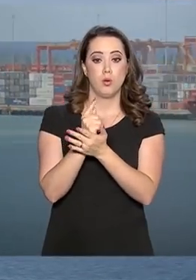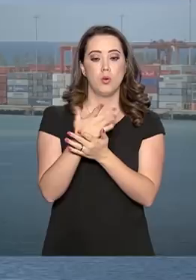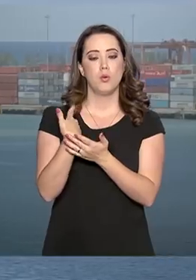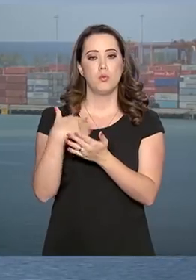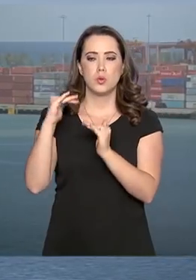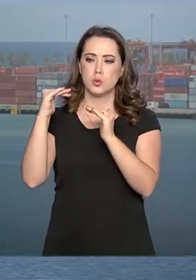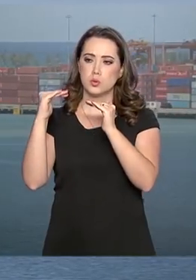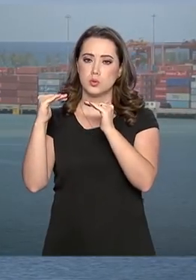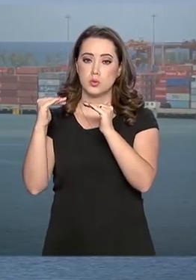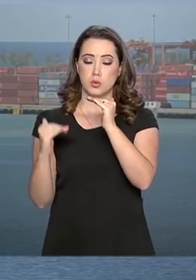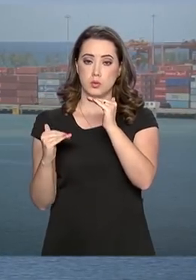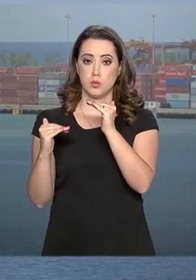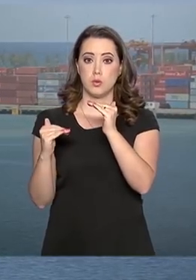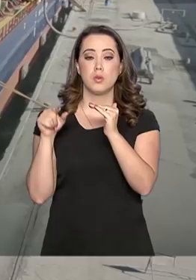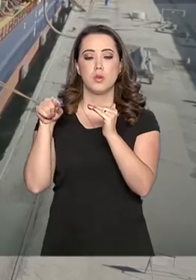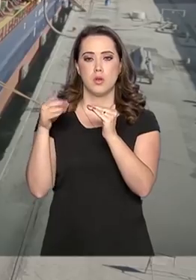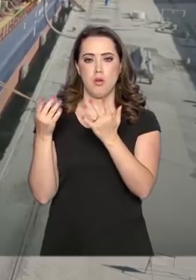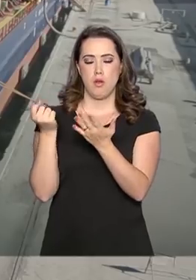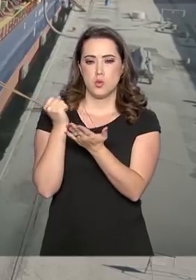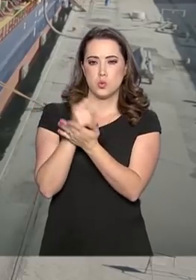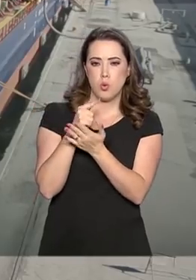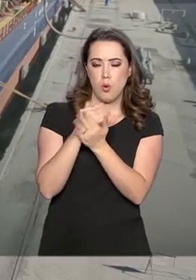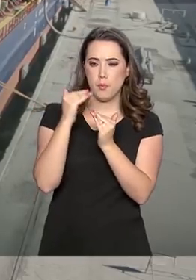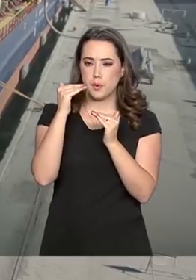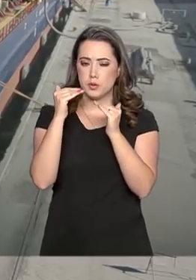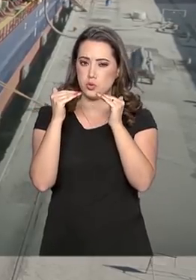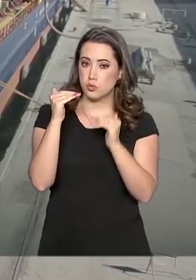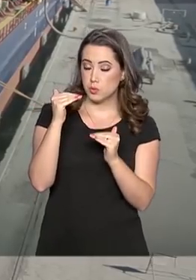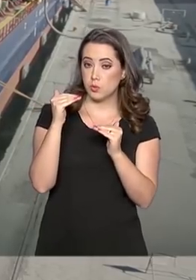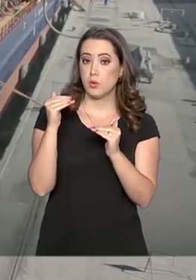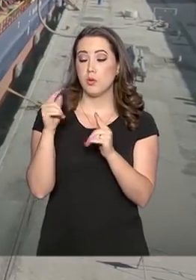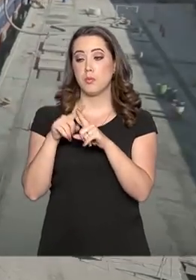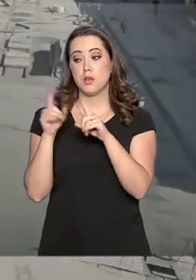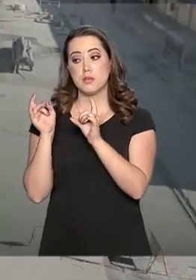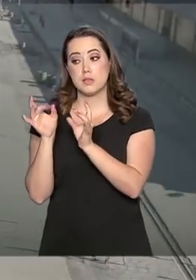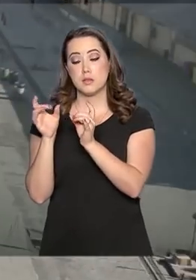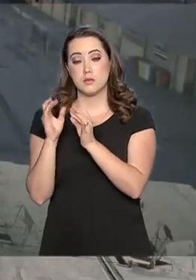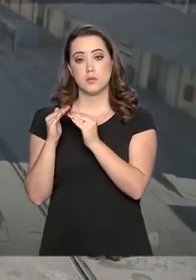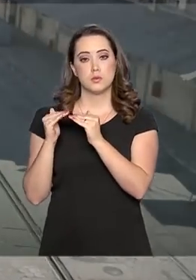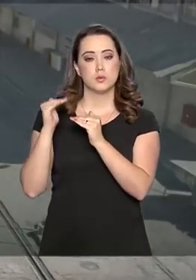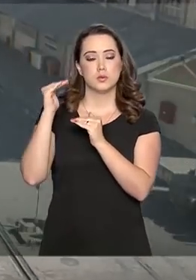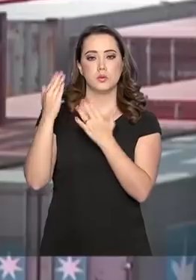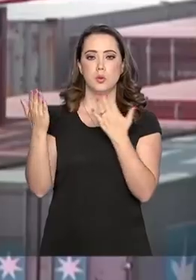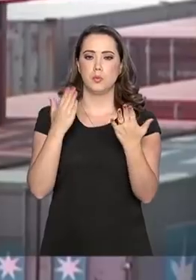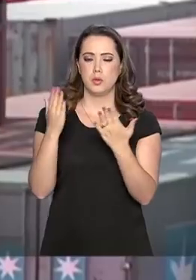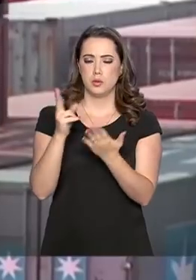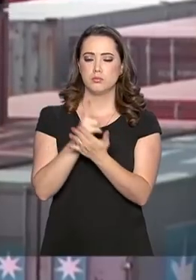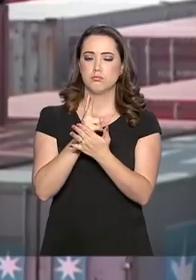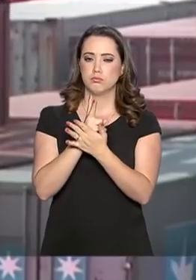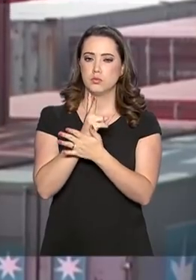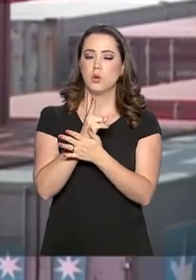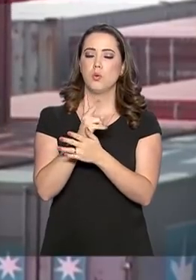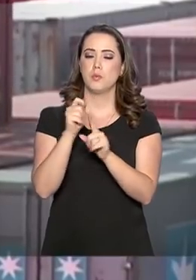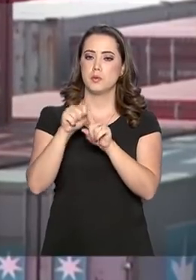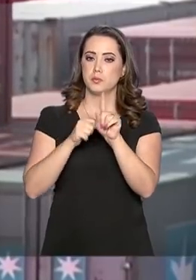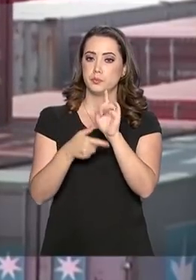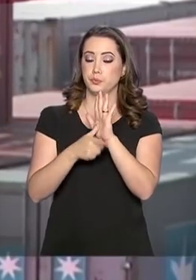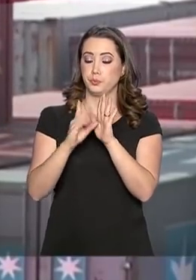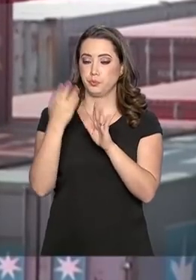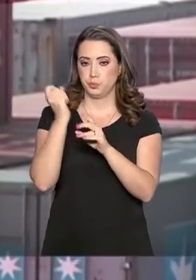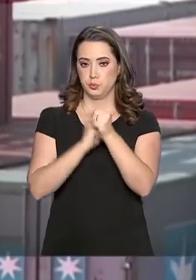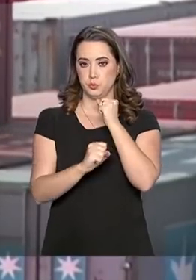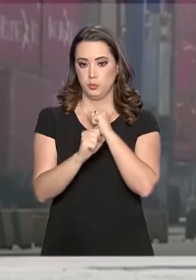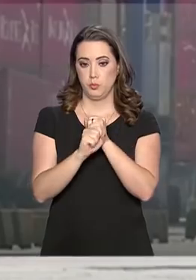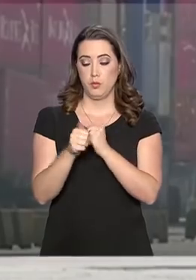das exportações, comparado com o mesmo mês do ano passado. Foram cerca de 18 bilhões de